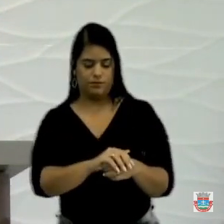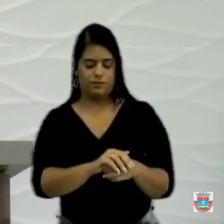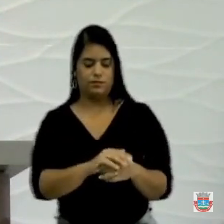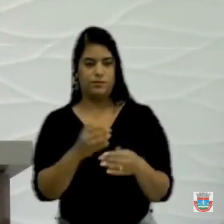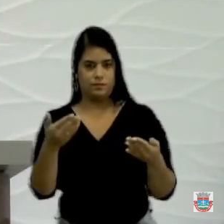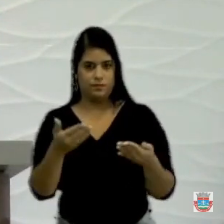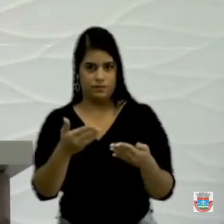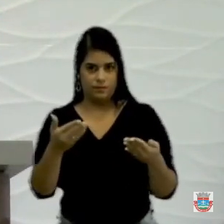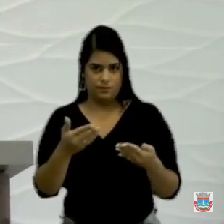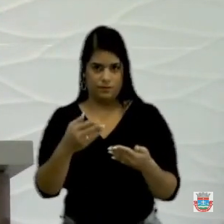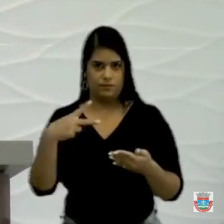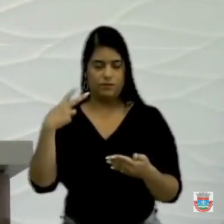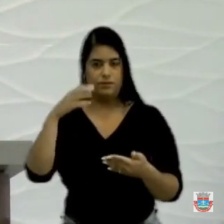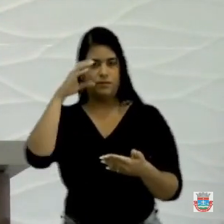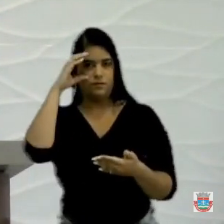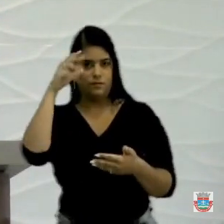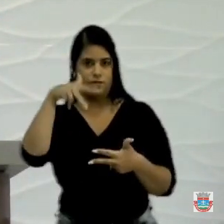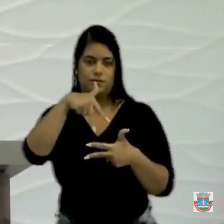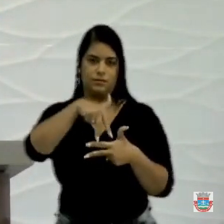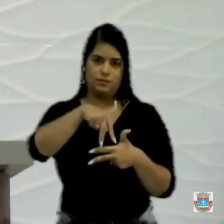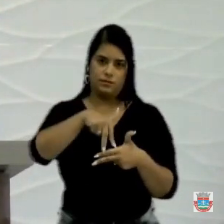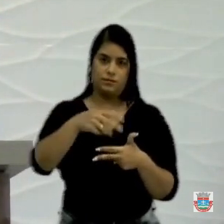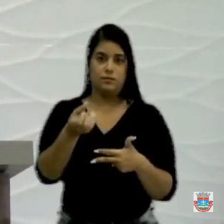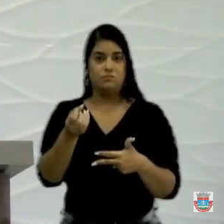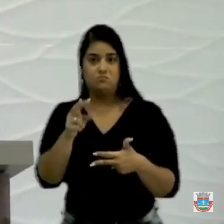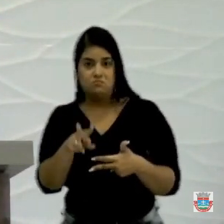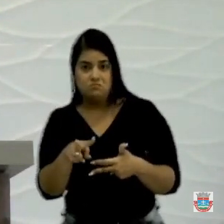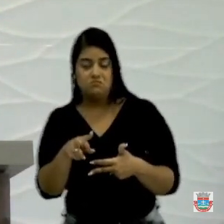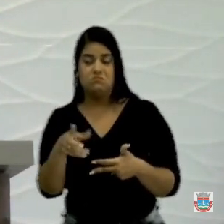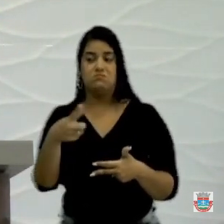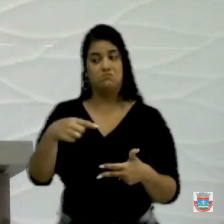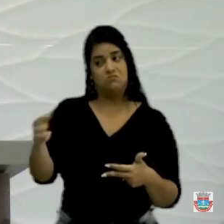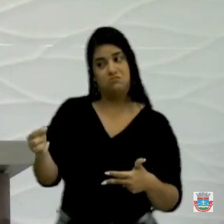tribuna, eu queria que você escutasse, ou saísse de direção que pudesse escutar.